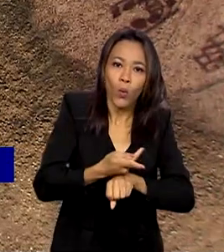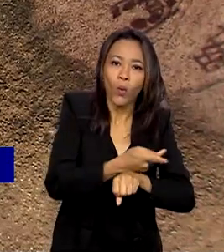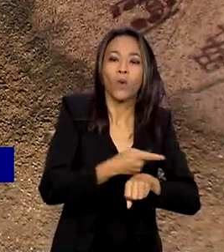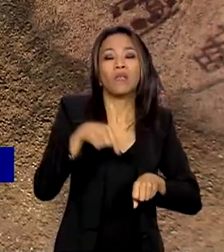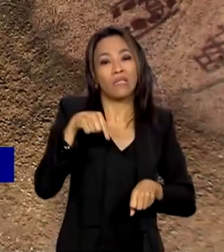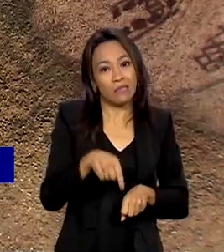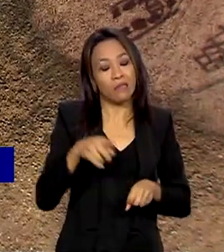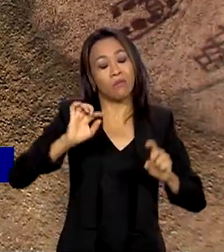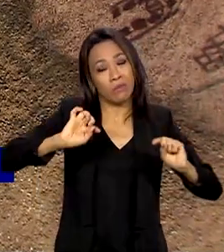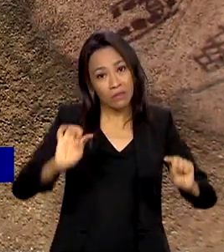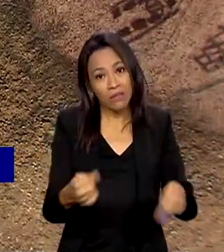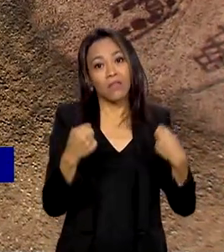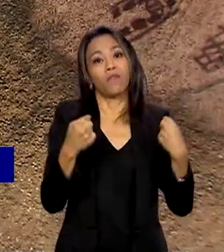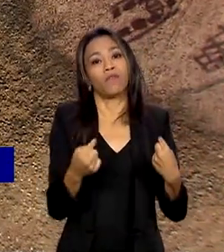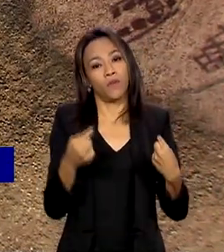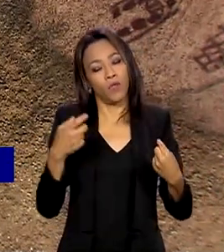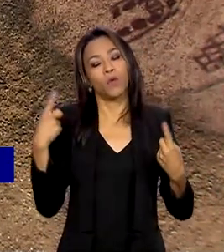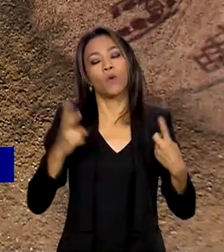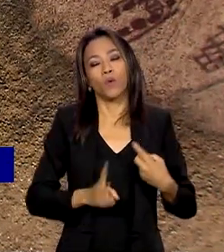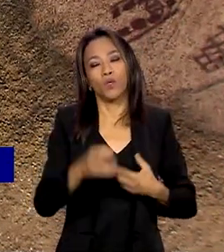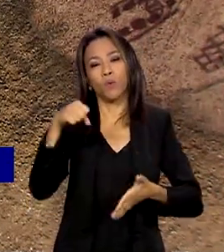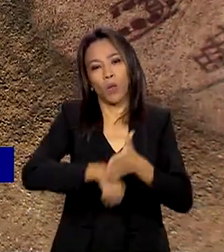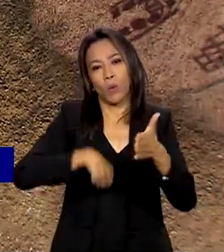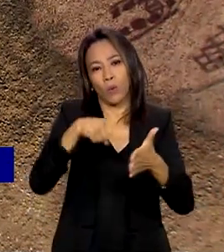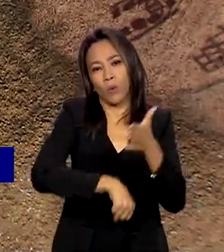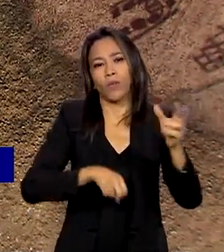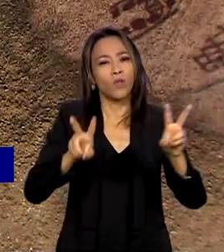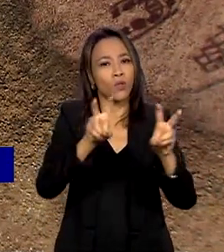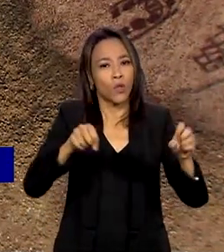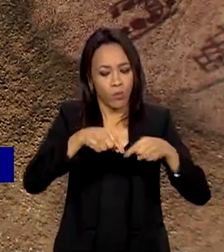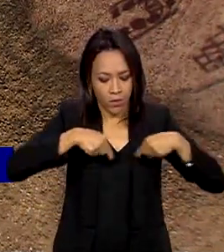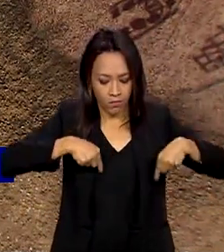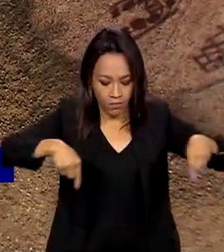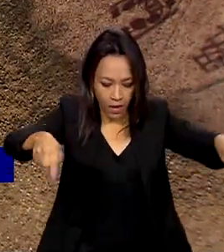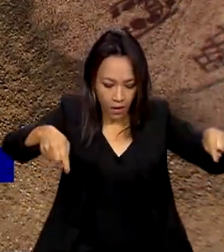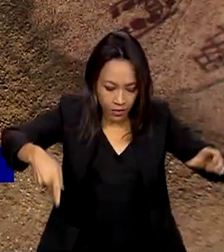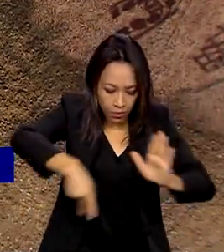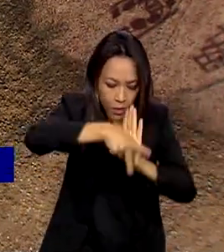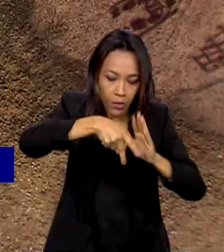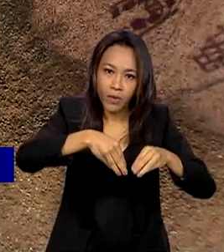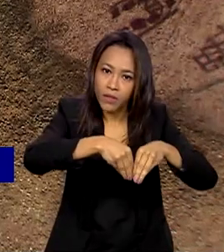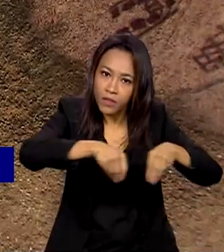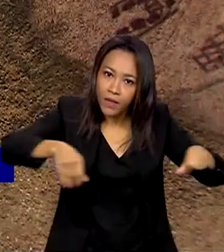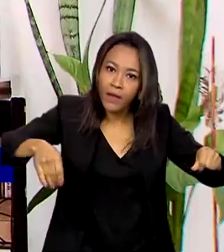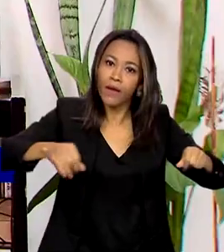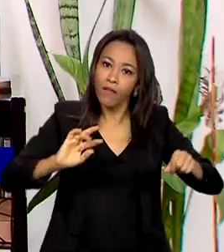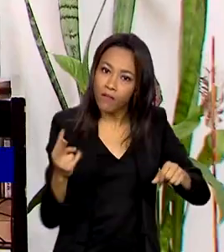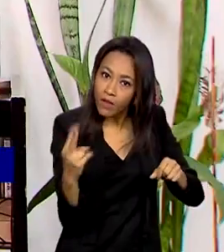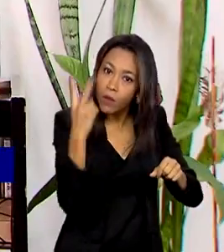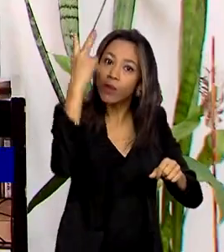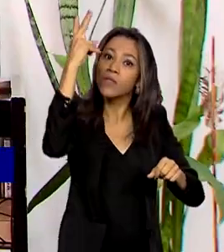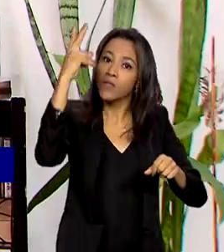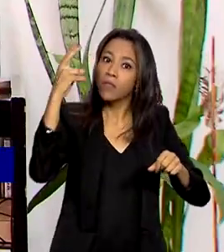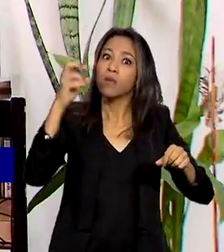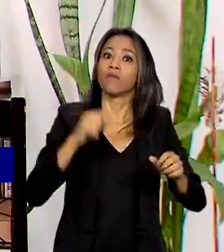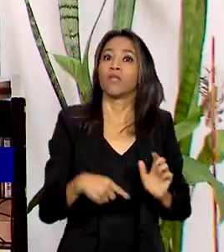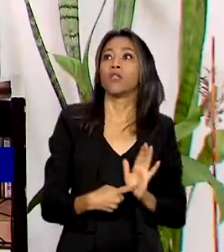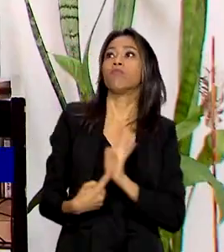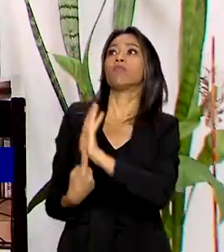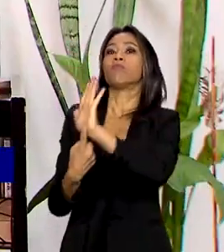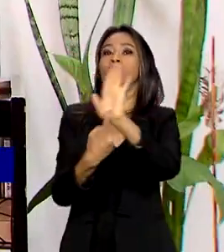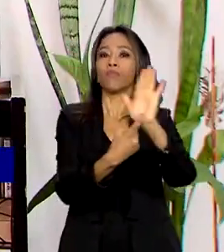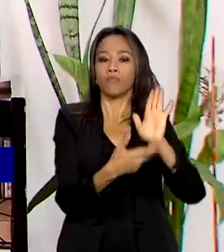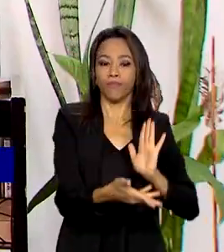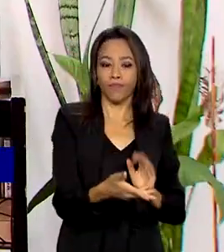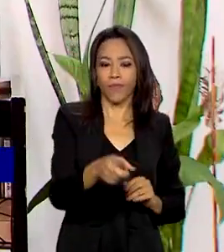desafios, também seguem na luta por demarcação, mais visibilidade e valorização. Às vezes a gente conhece os povos indígenas no